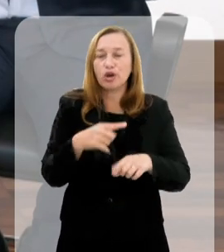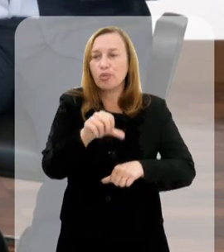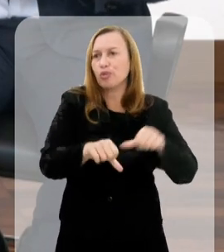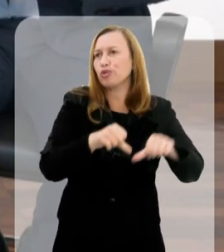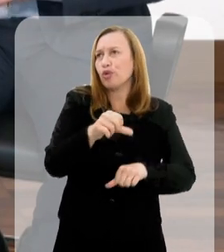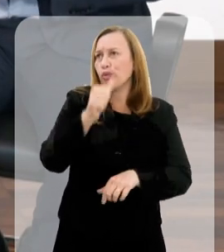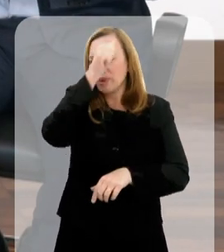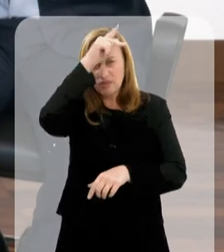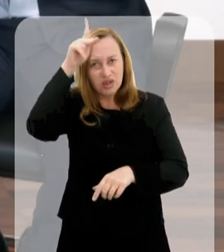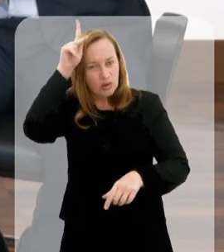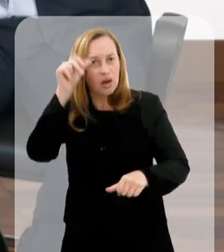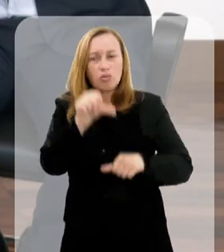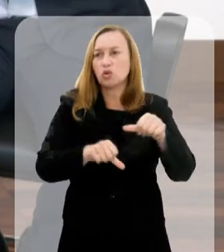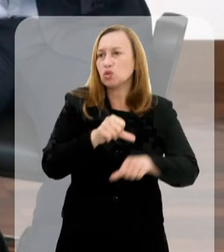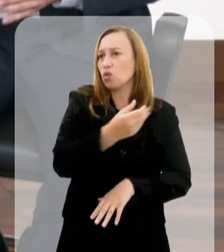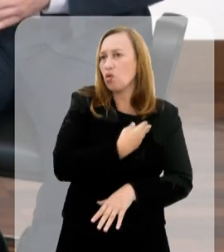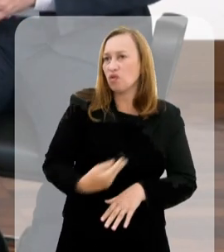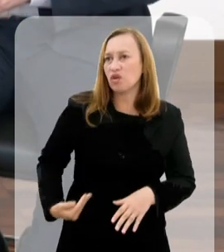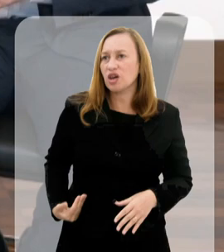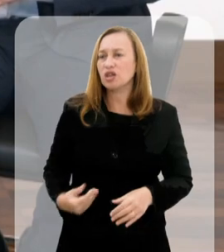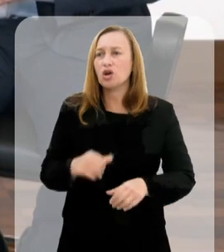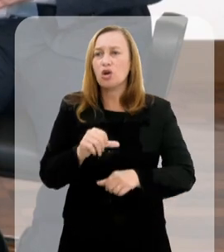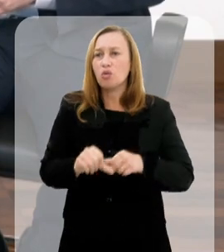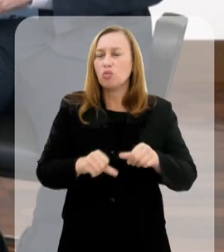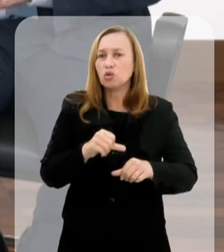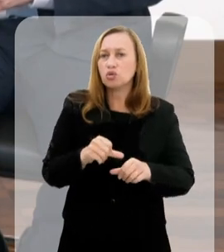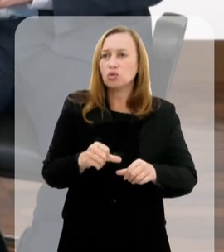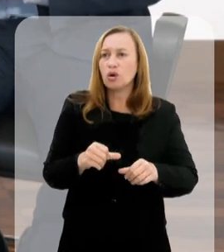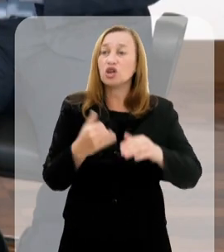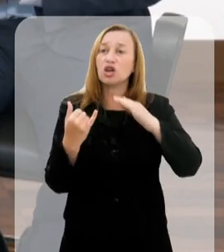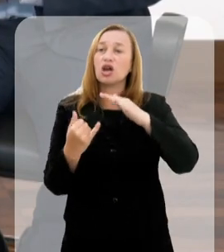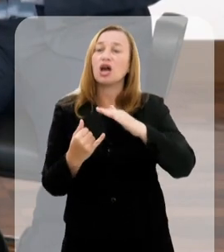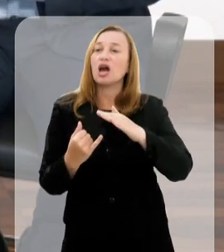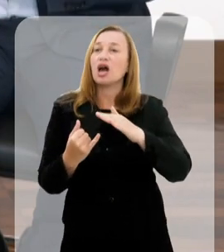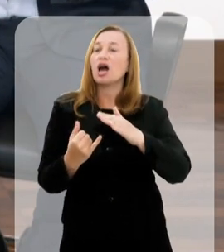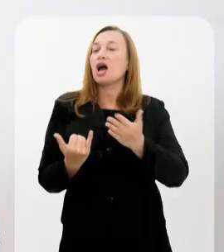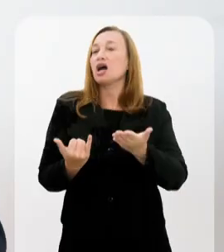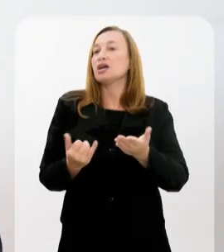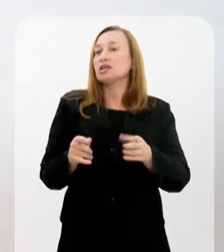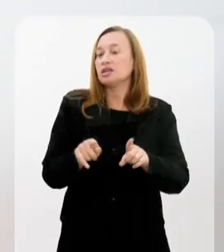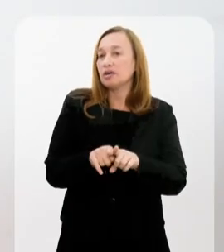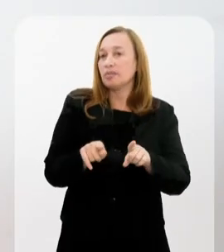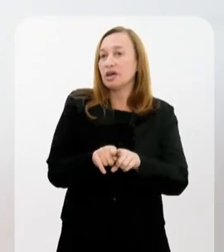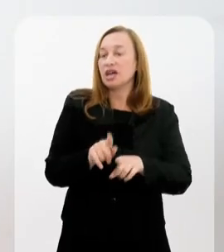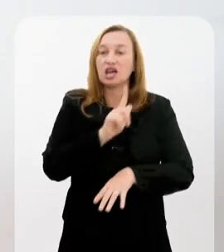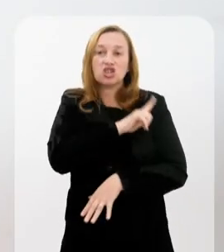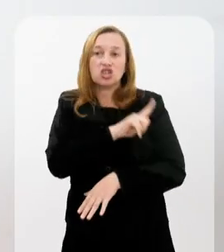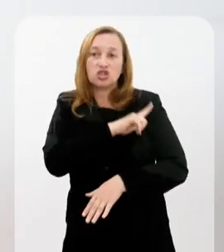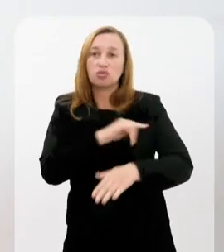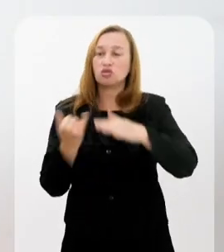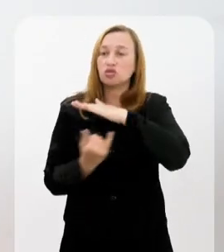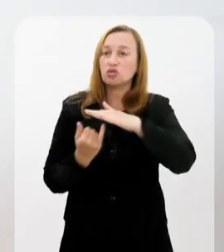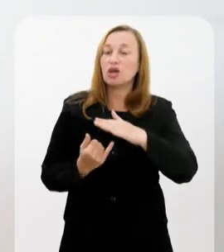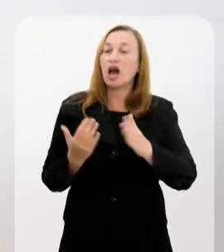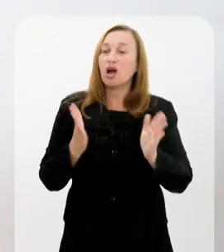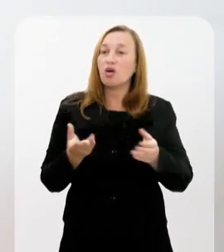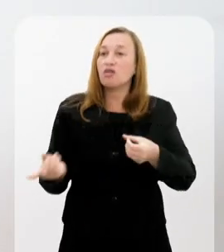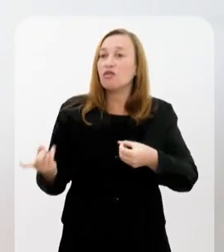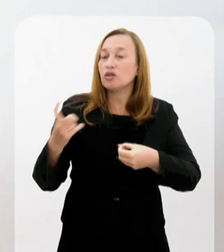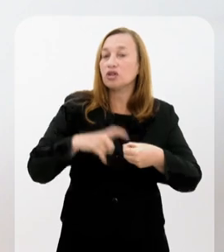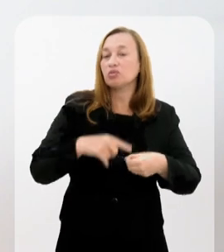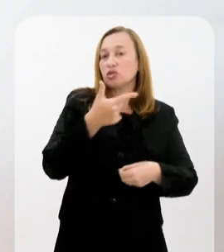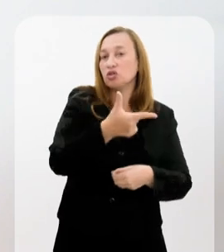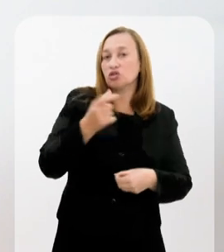porque mudou a prefeitura, mudou o governo federal, mudou até a gestão do Instituto. E a gente retoma agora, em 2023,